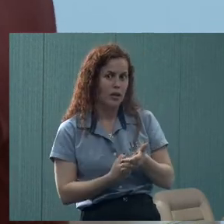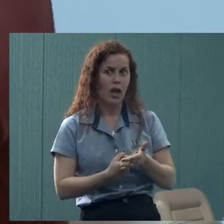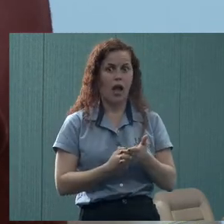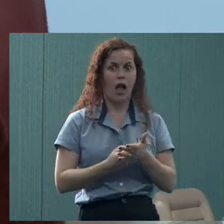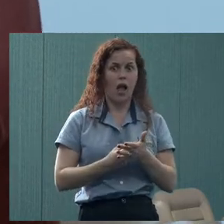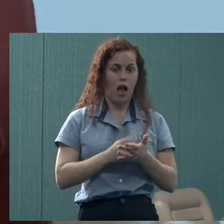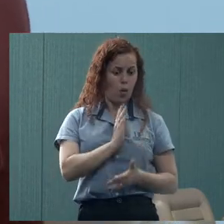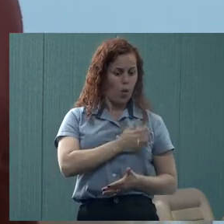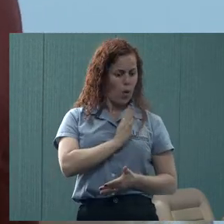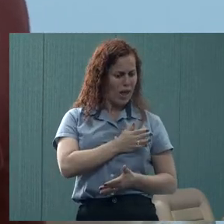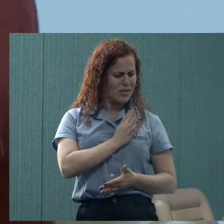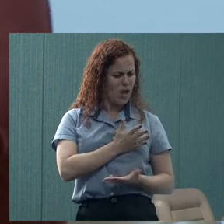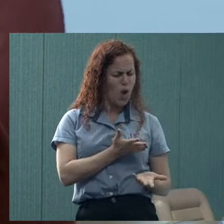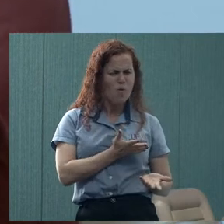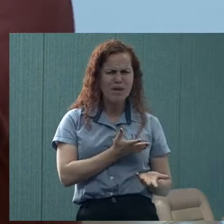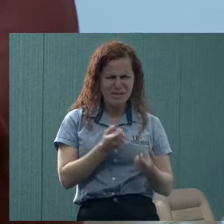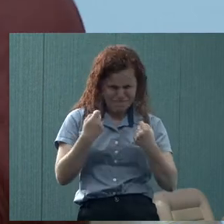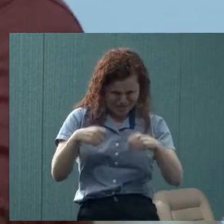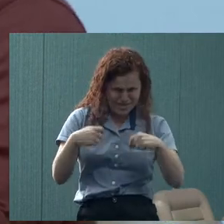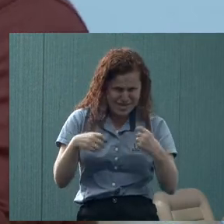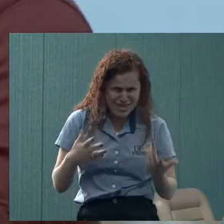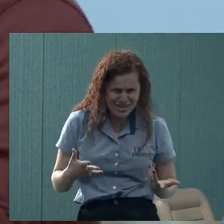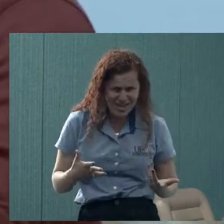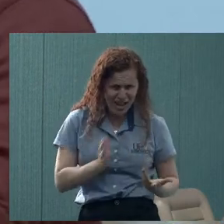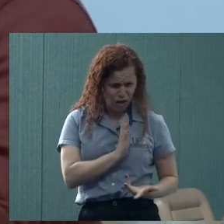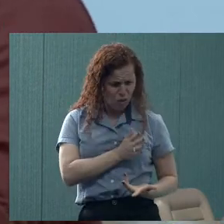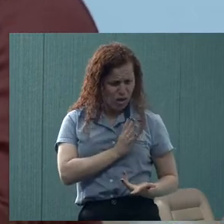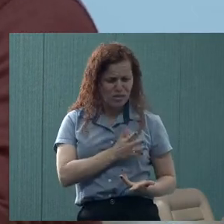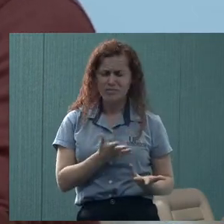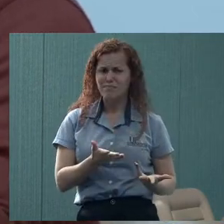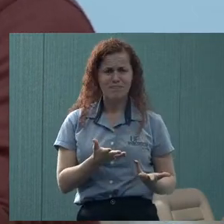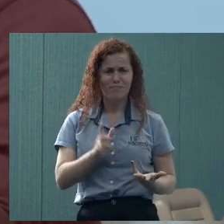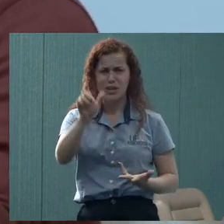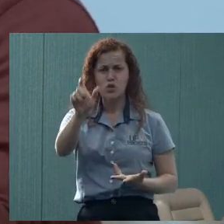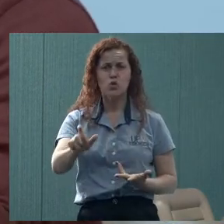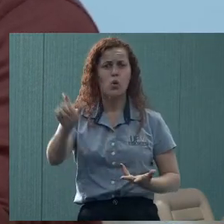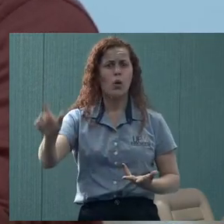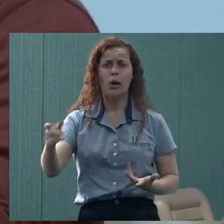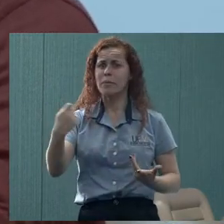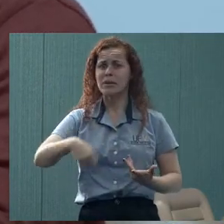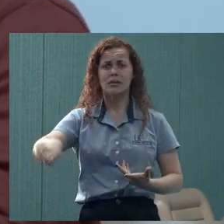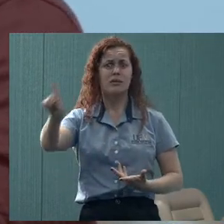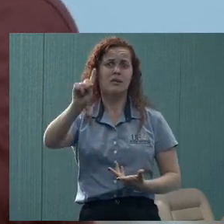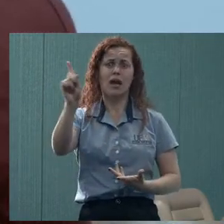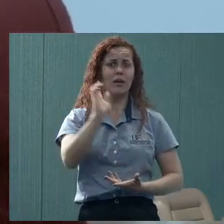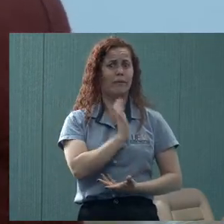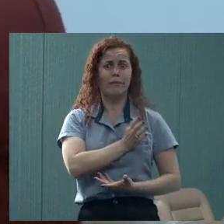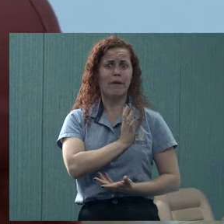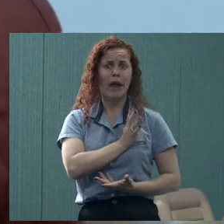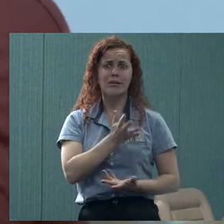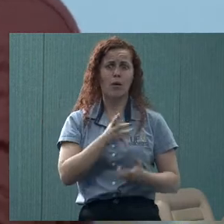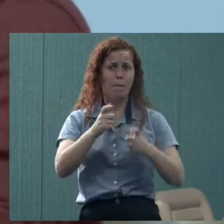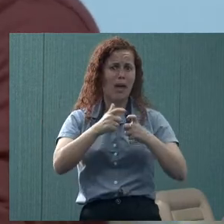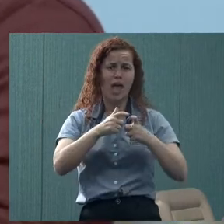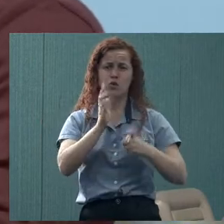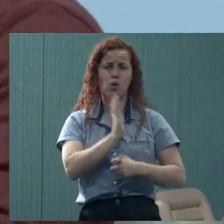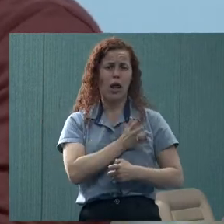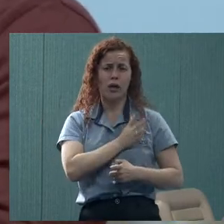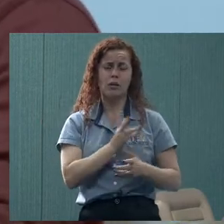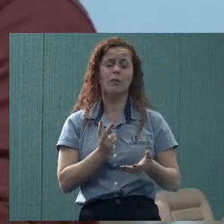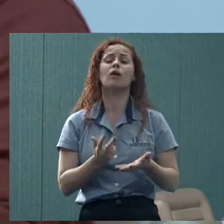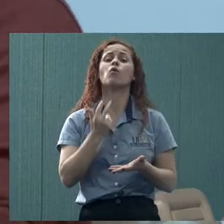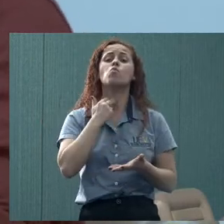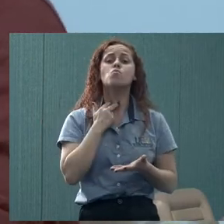cardiologista. Mas, será que você precisa de um cardiologista? Quando a gente vê, na maioria das vezes, as pessoas não precisam, não deveriam estar ocupando uma vaga